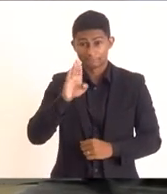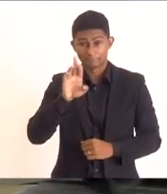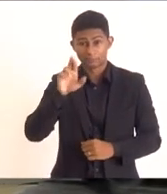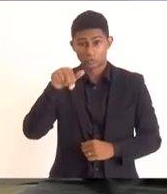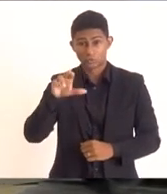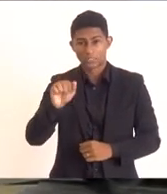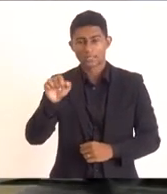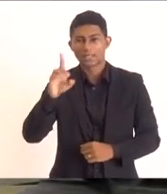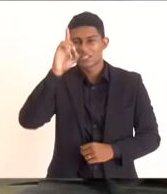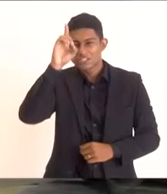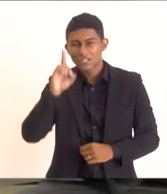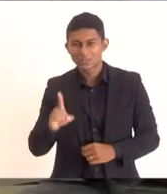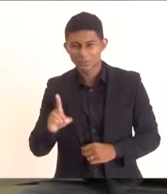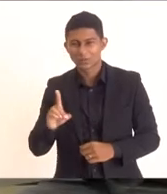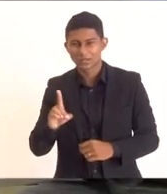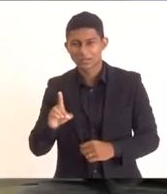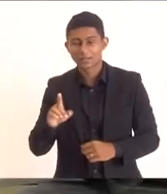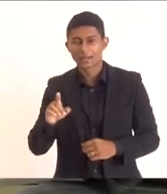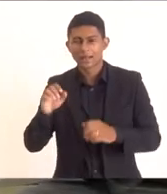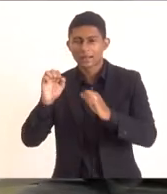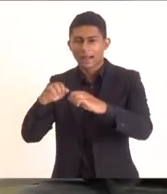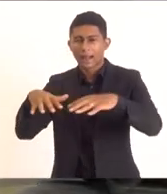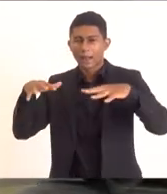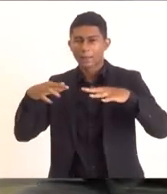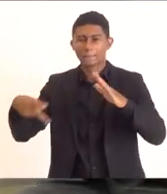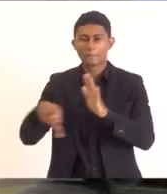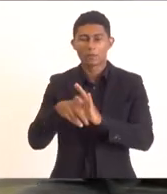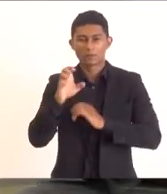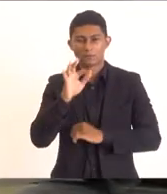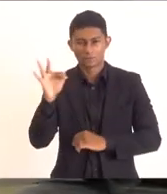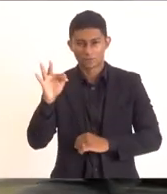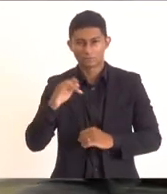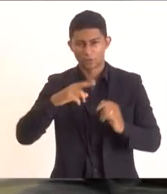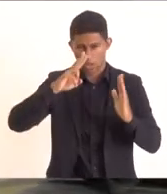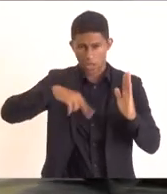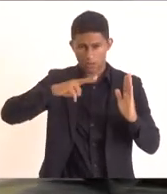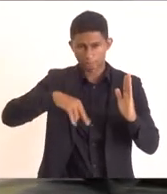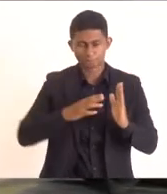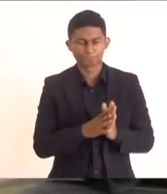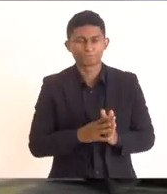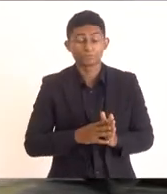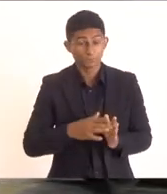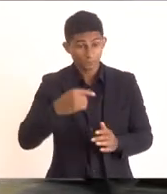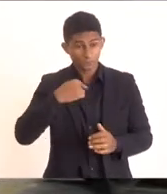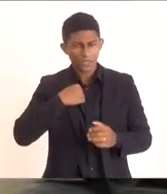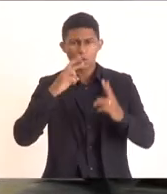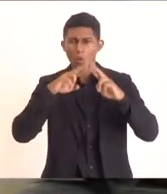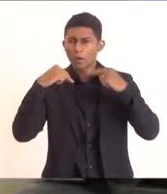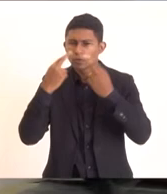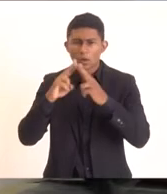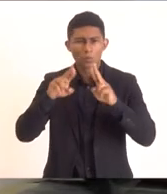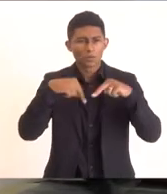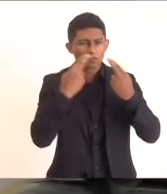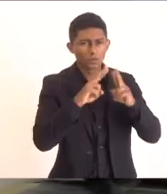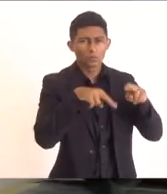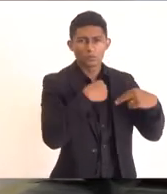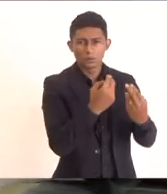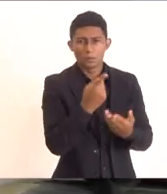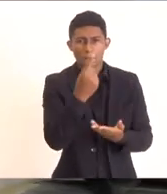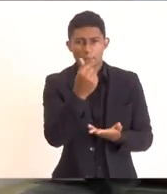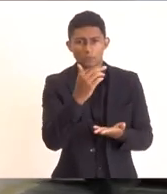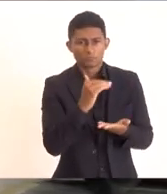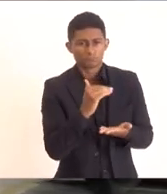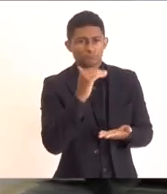diretora parlamentar da Câmara Municipal de Cabo Frio. Tenho acompanhado as reuniões públicas do Fundo Soberano e ainda não vi uma abordagem